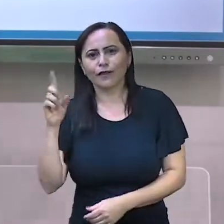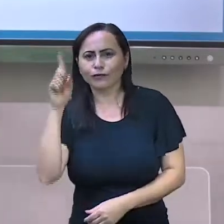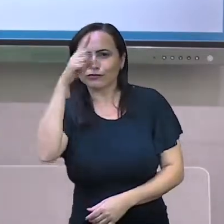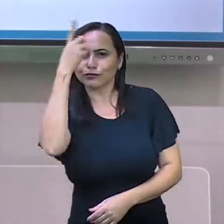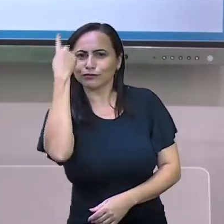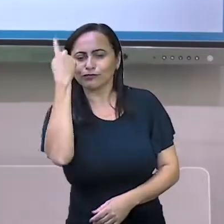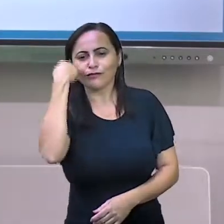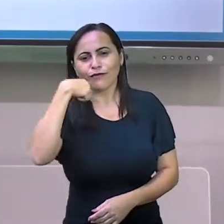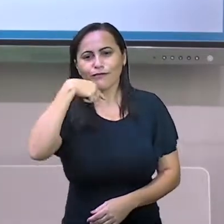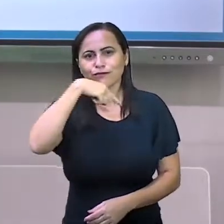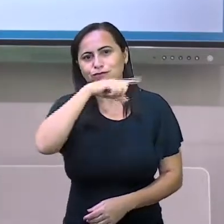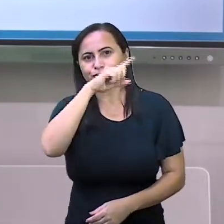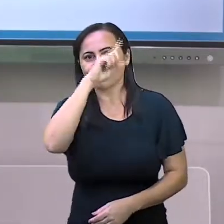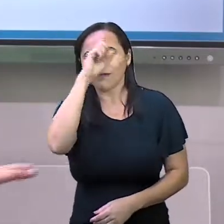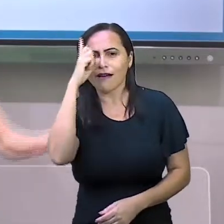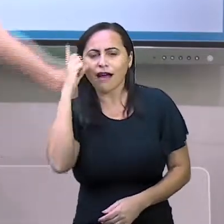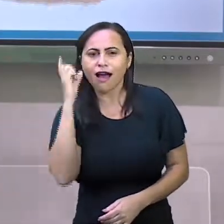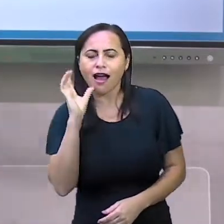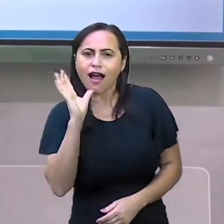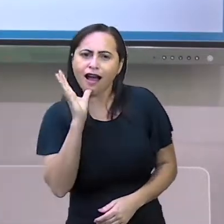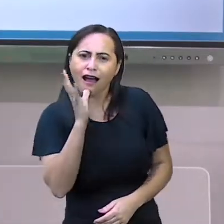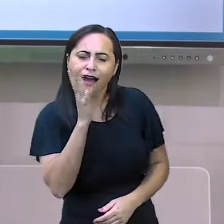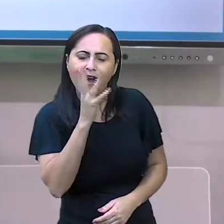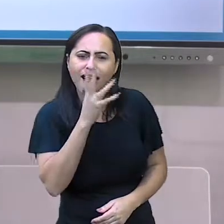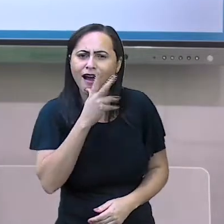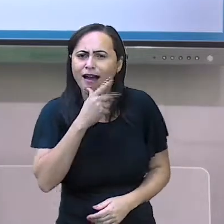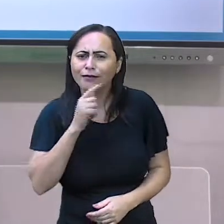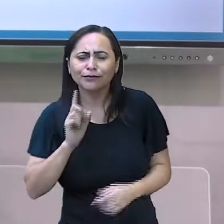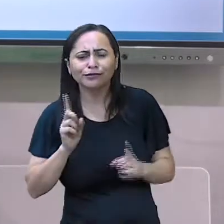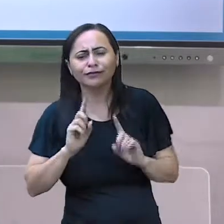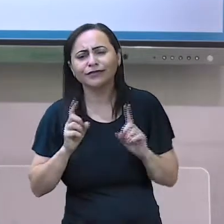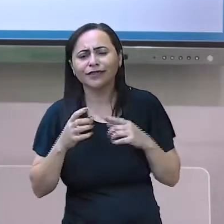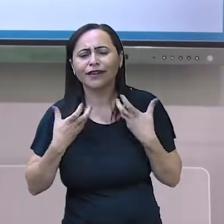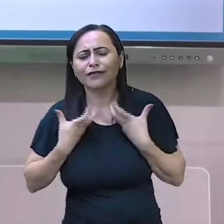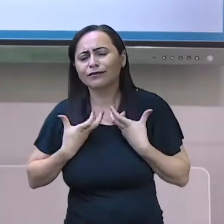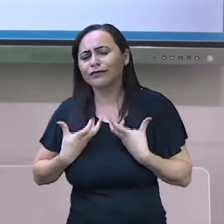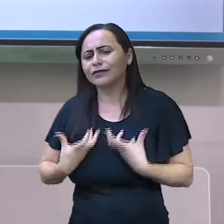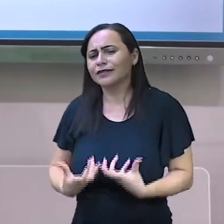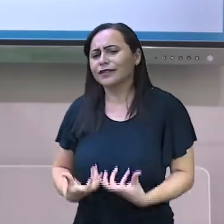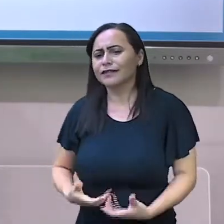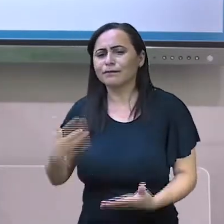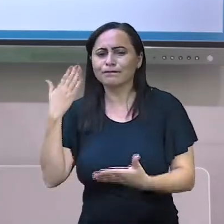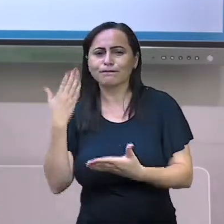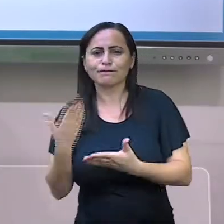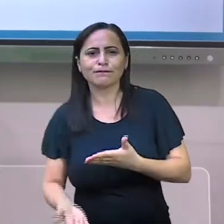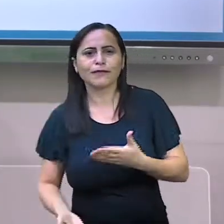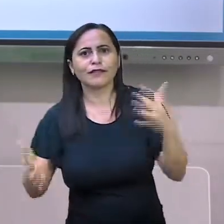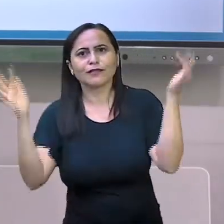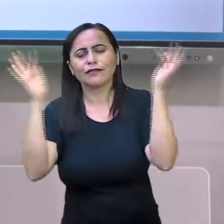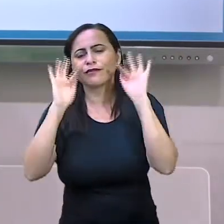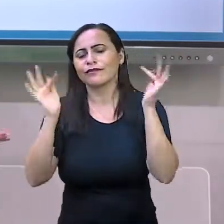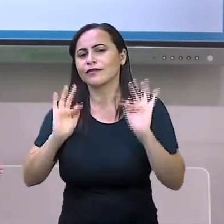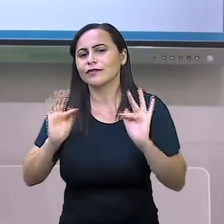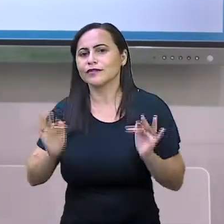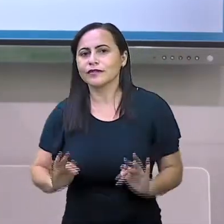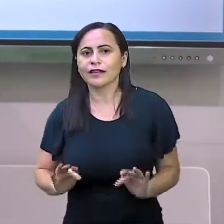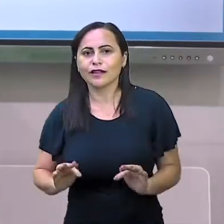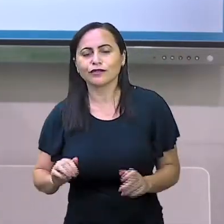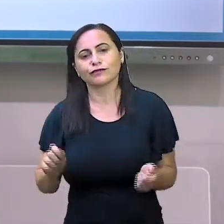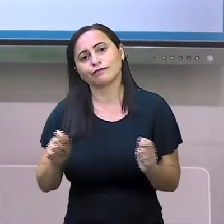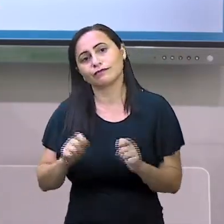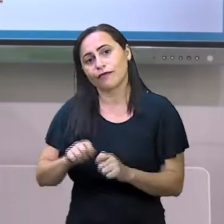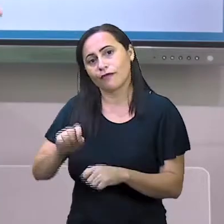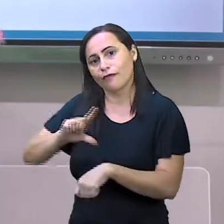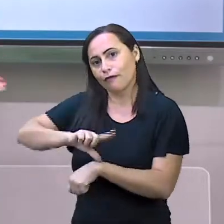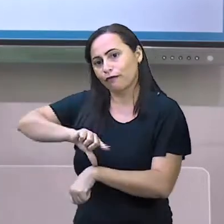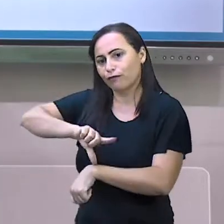tempo bem depressa não atrasa não demora e já estou muito cansado e já perdi toda alegria de fazer meu tic tac